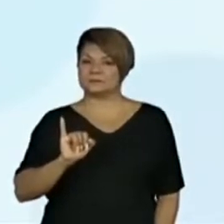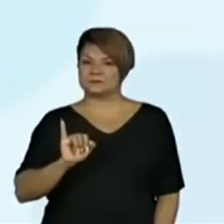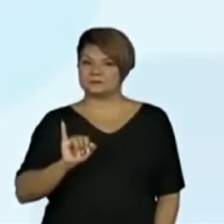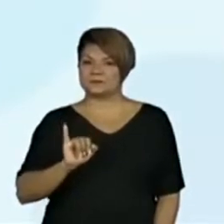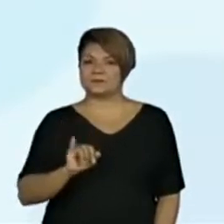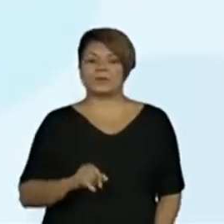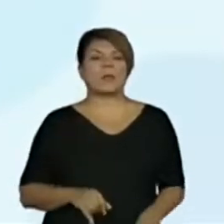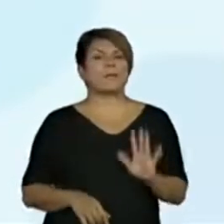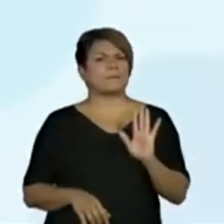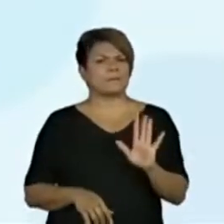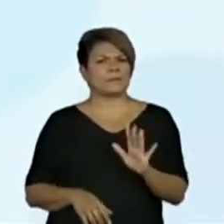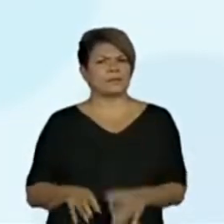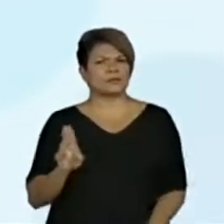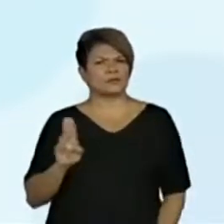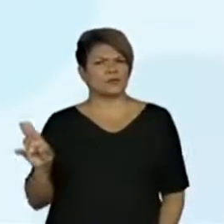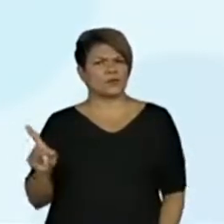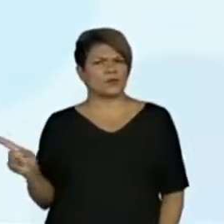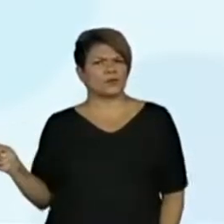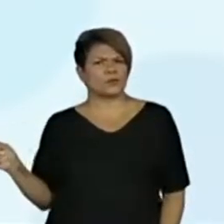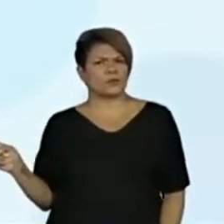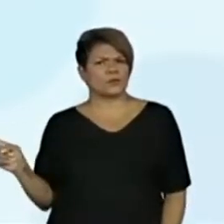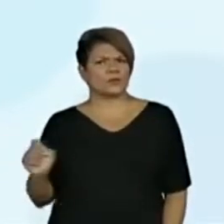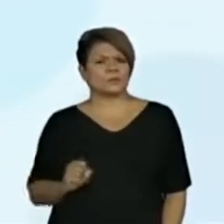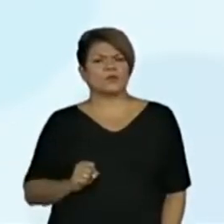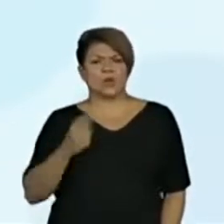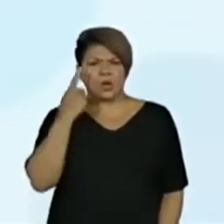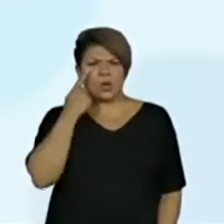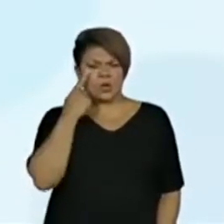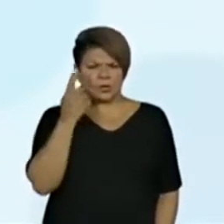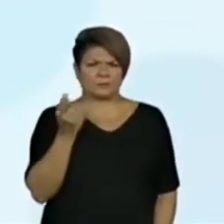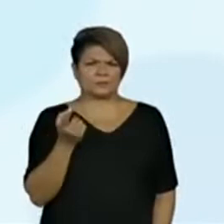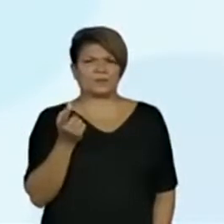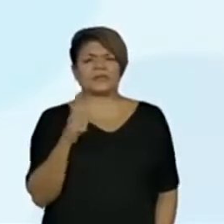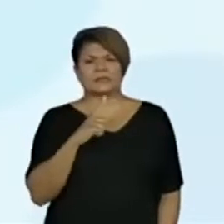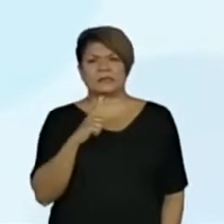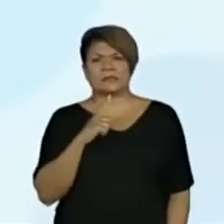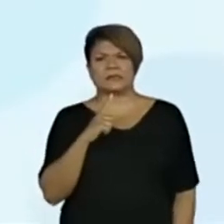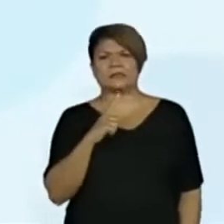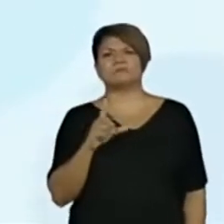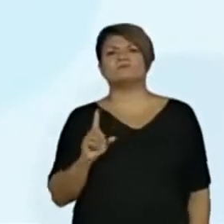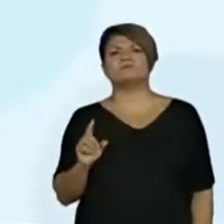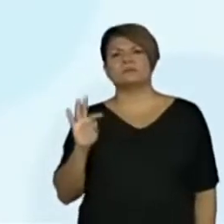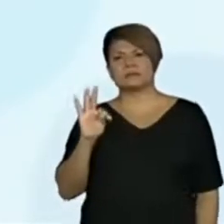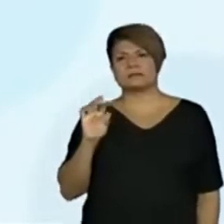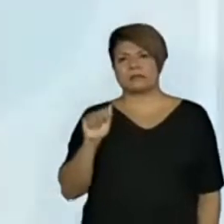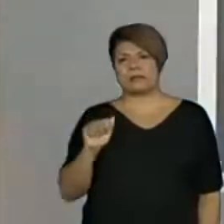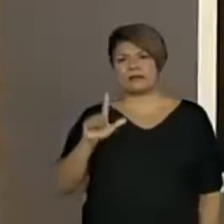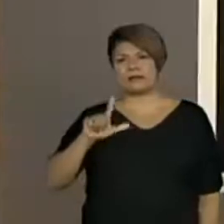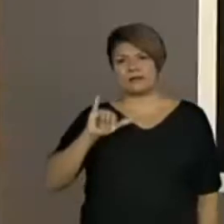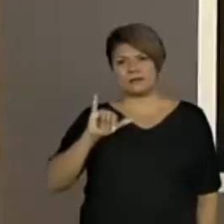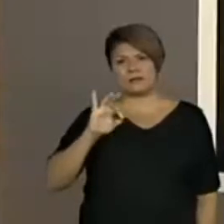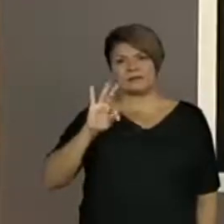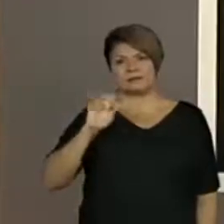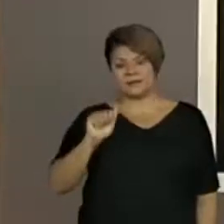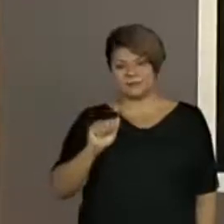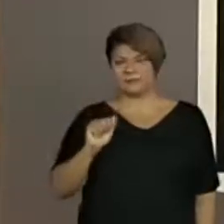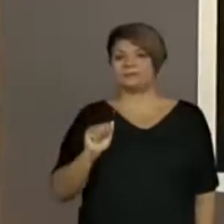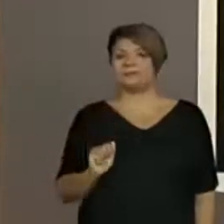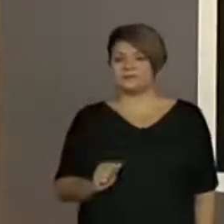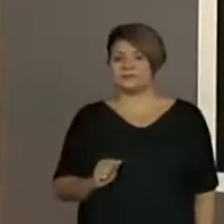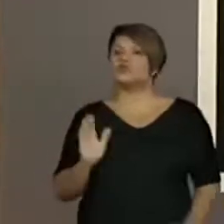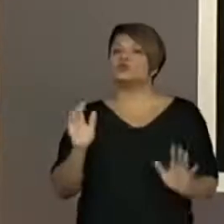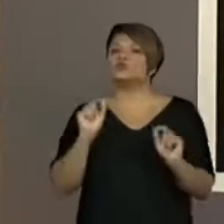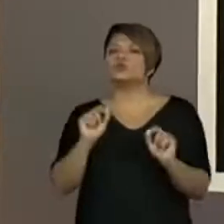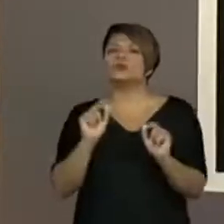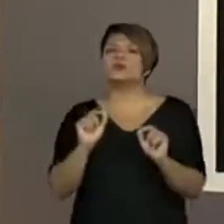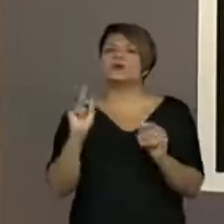Só que nesse nome, olha só como é que é o som dele, Thalita. O que será que acontece? A gente já